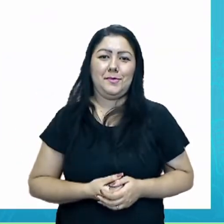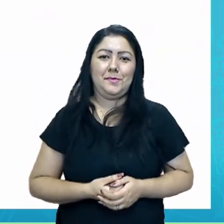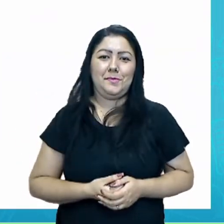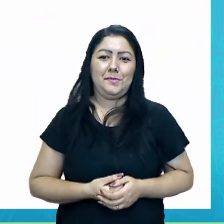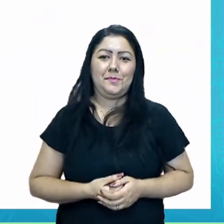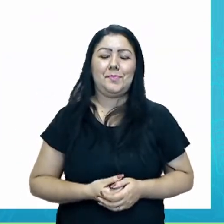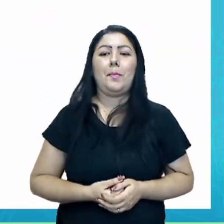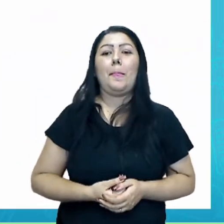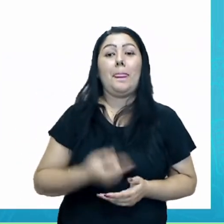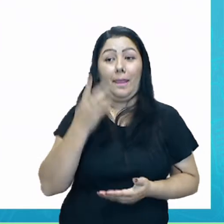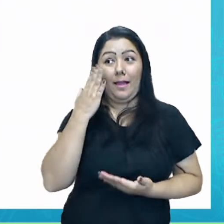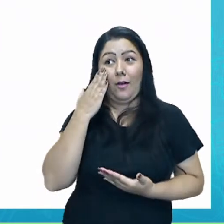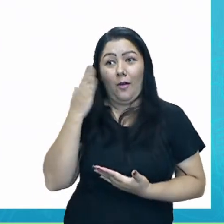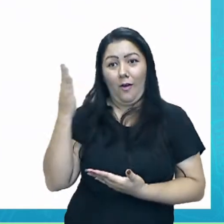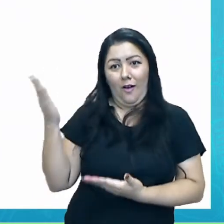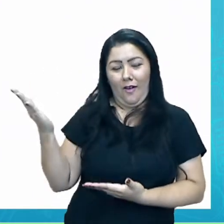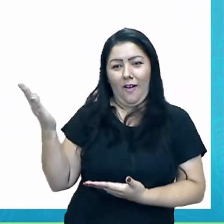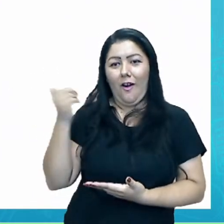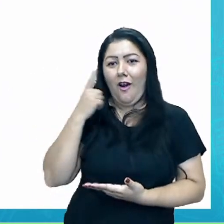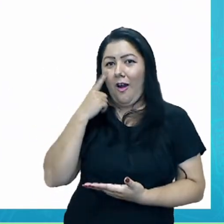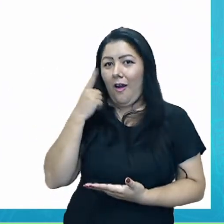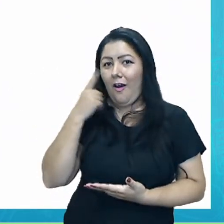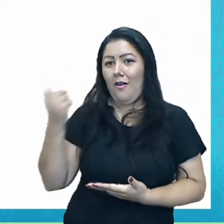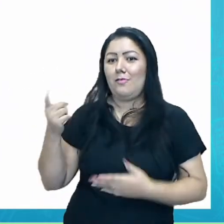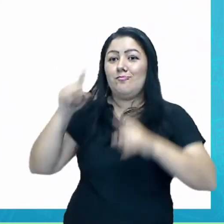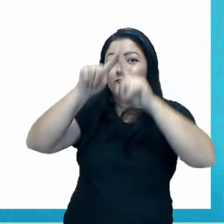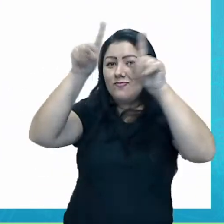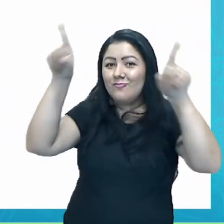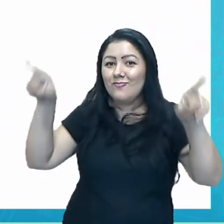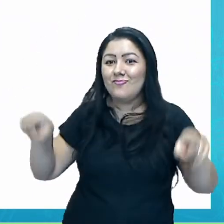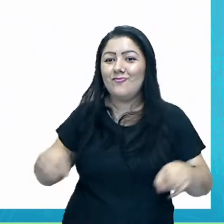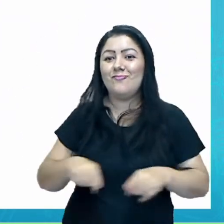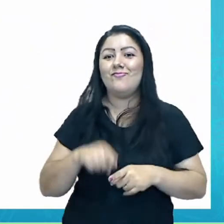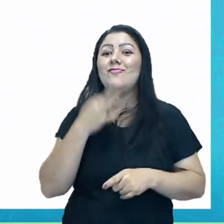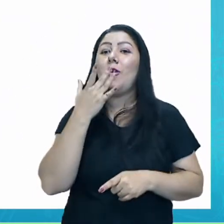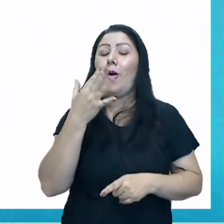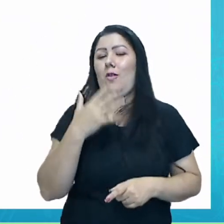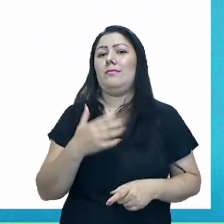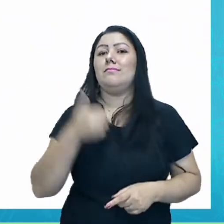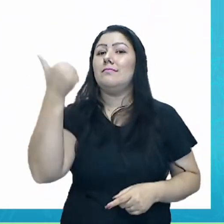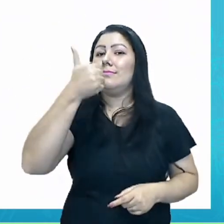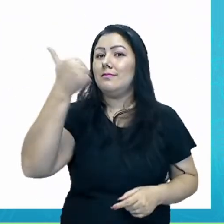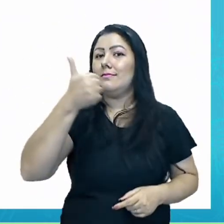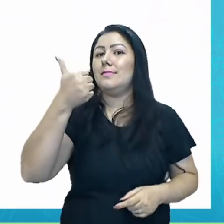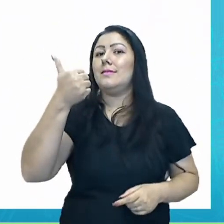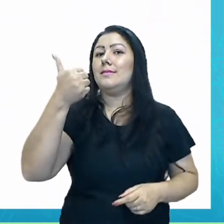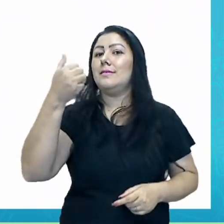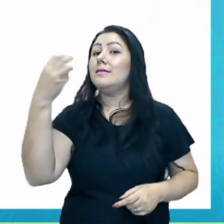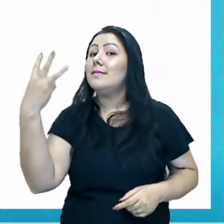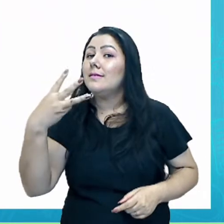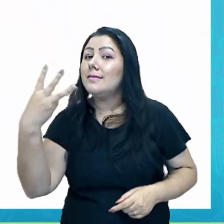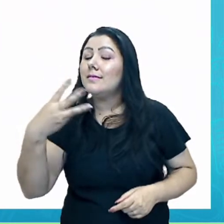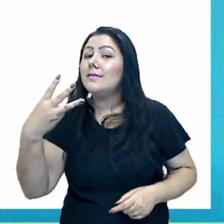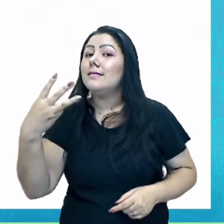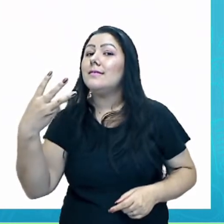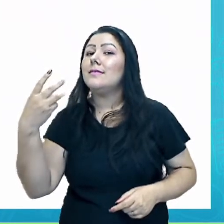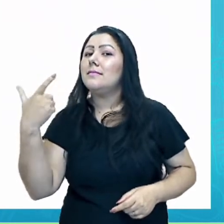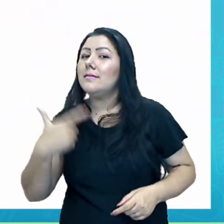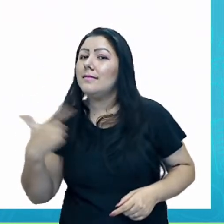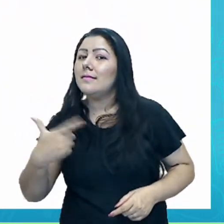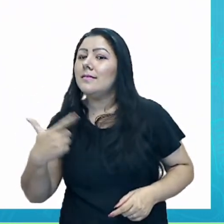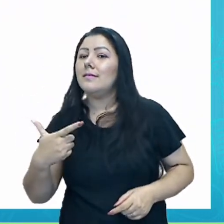Observe o círculo cromático. Primeiro, terceiro e segundo. Gravem bem esses números. Primeiro, terceiro,